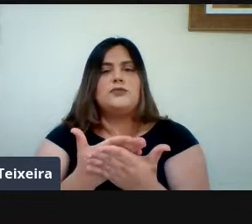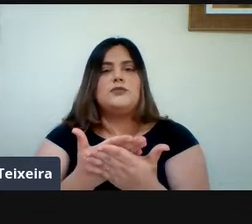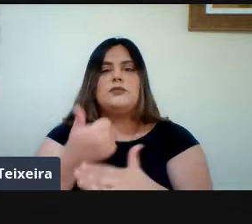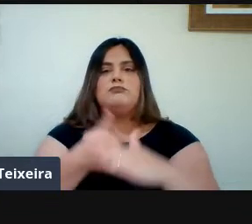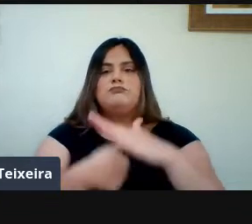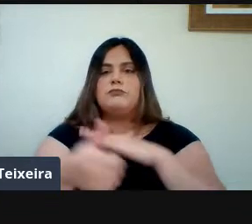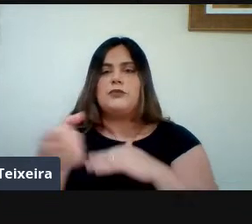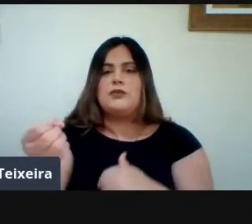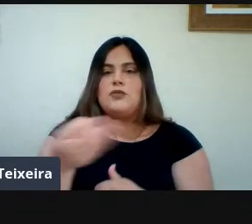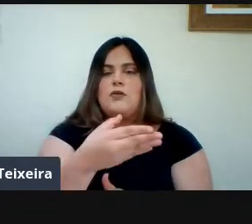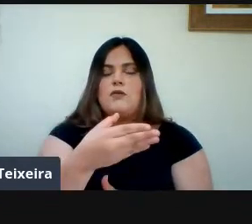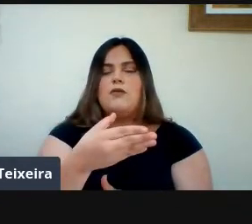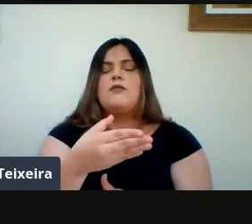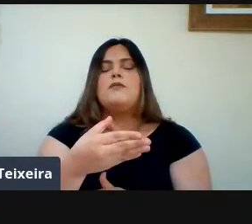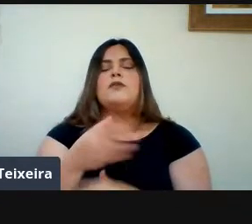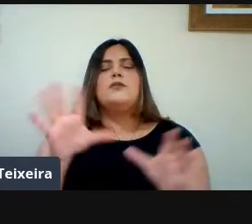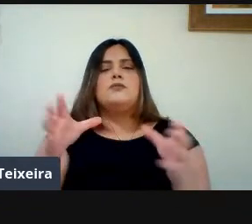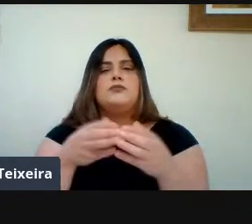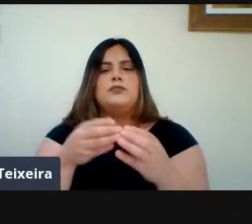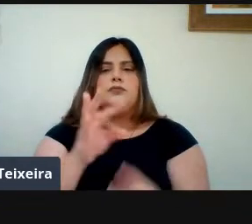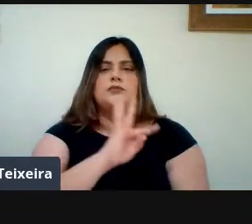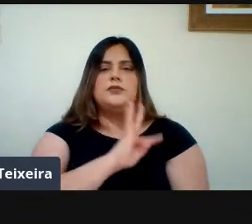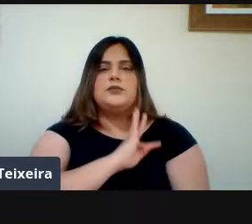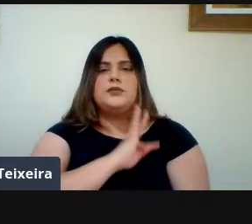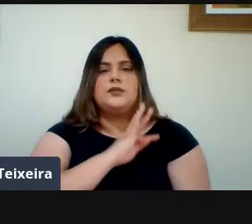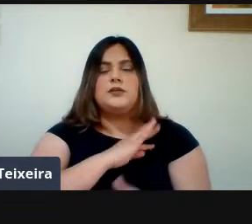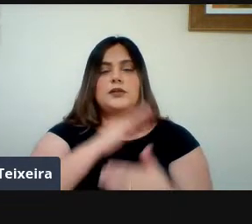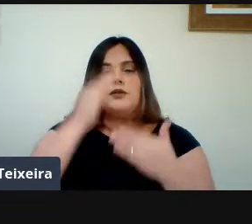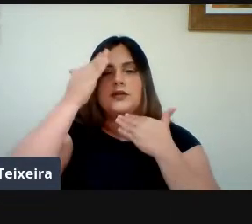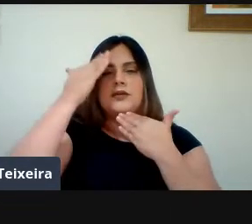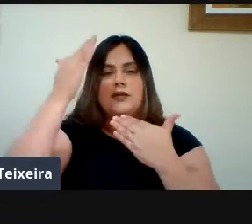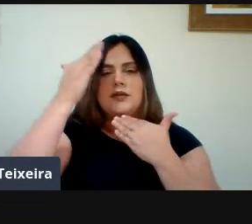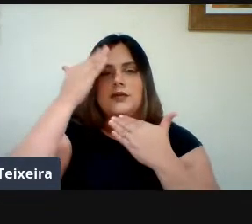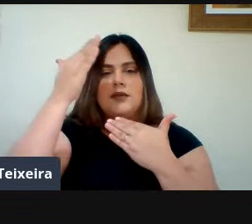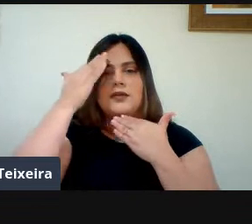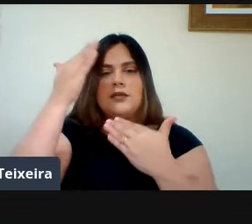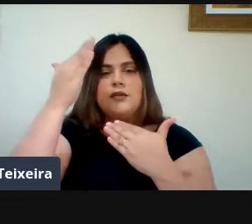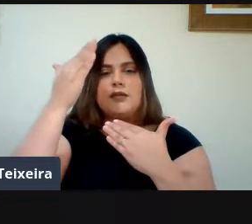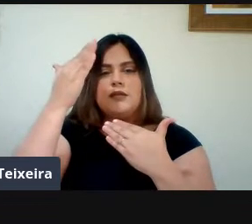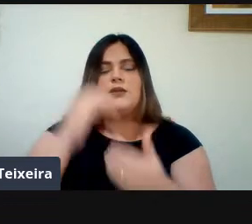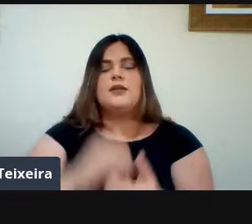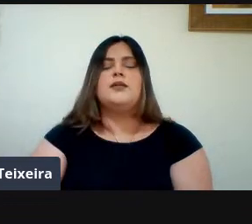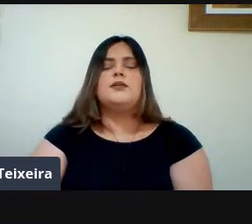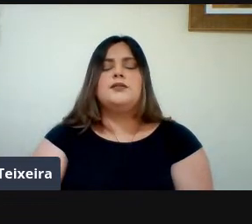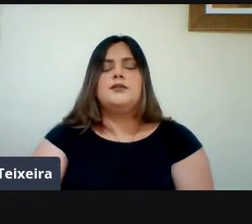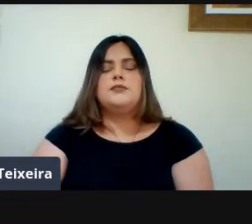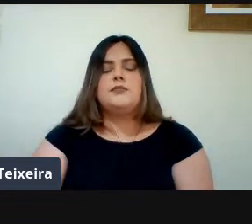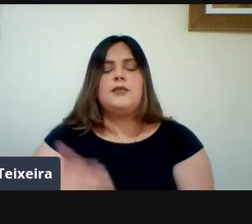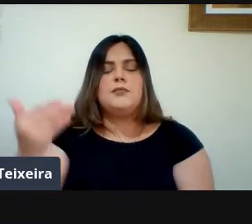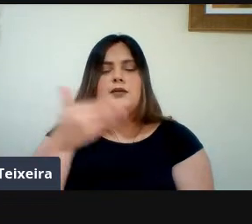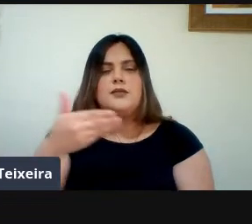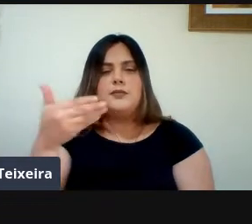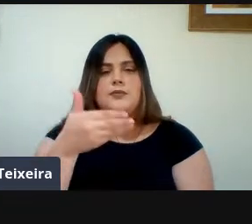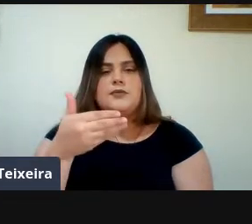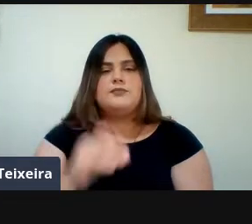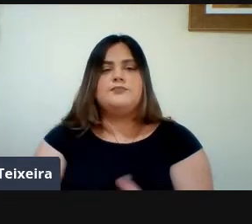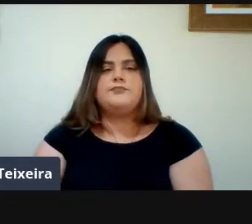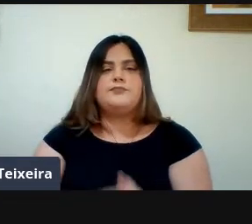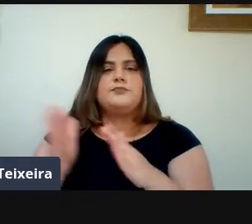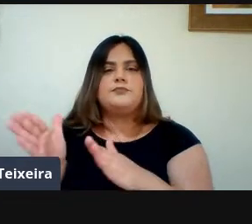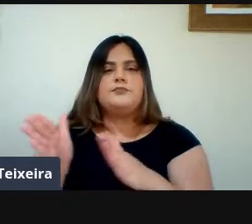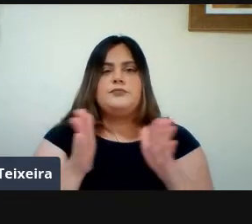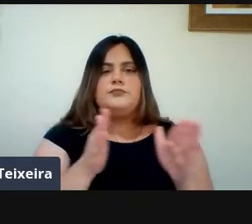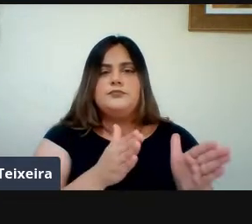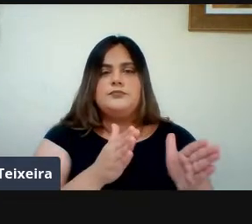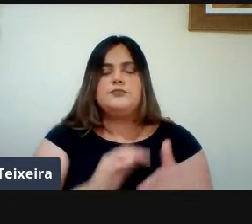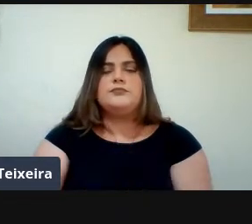Técnico Então Agradecemos E Registramos A presença De Todos Vocês A Participação Dando Continuidade A Nossa